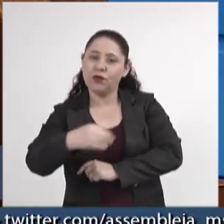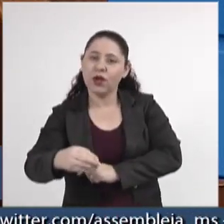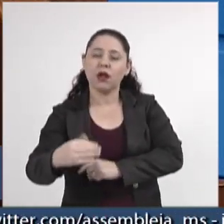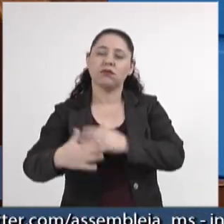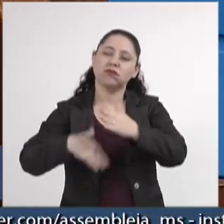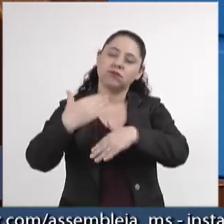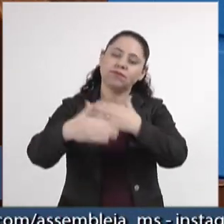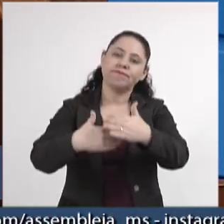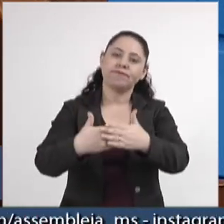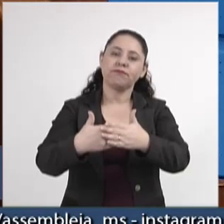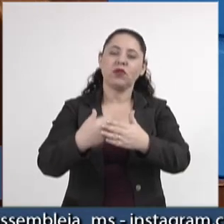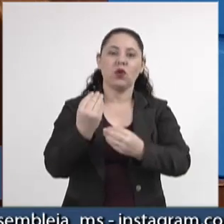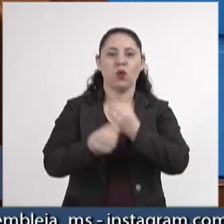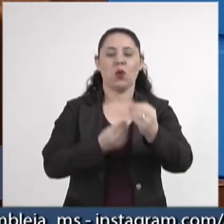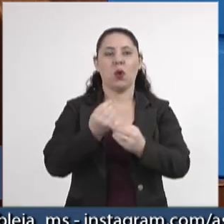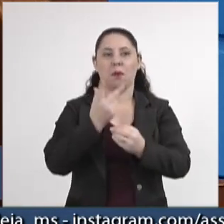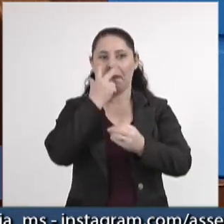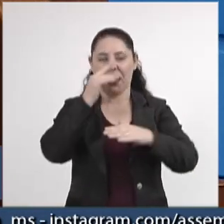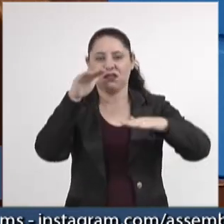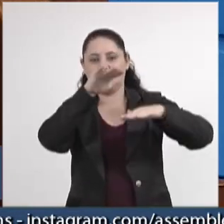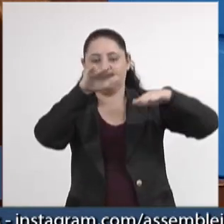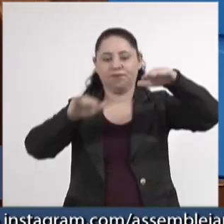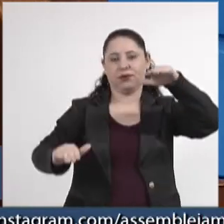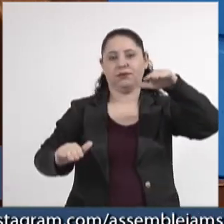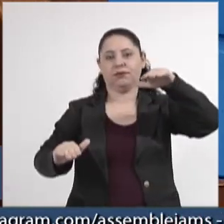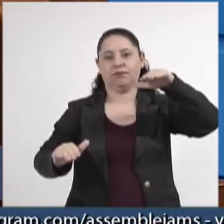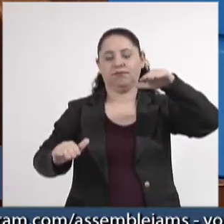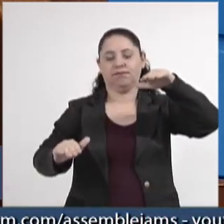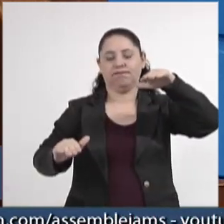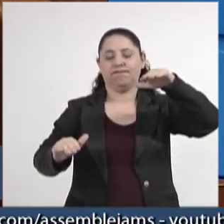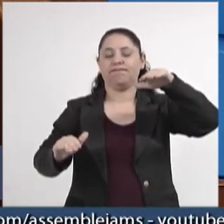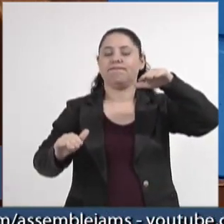se fosse uma camada inferior da sociedade.